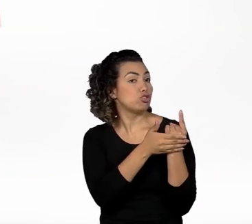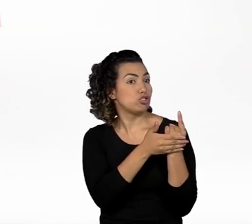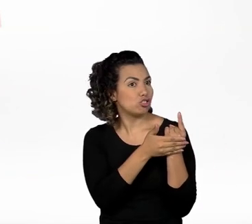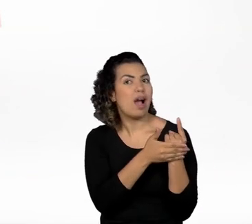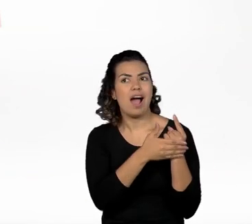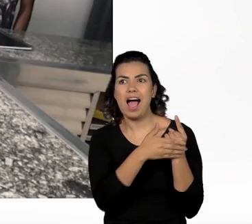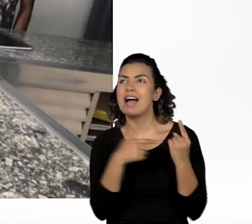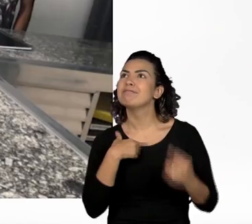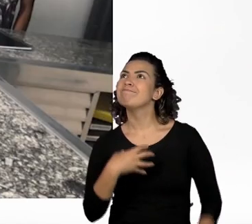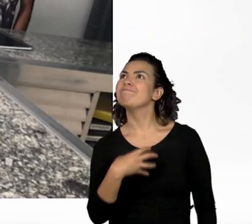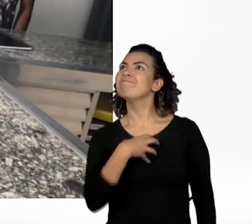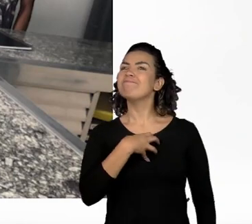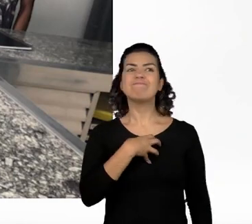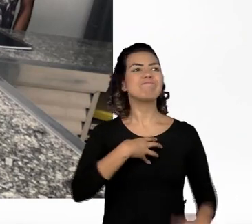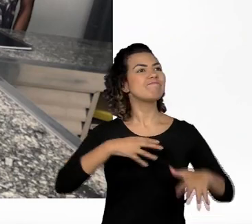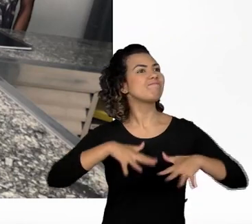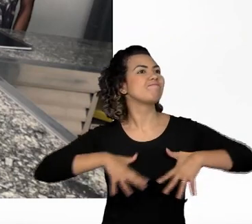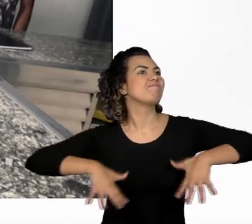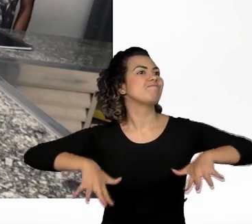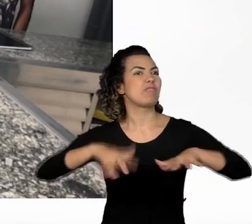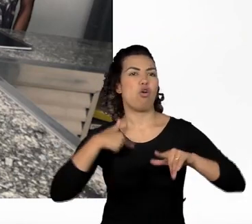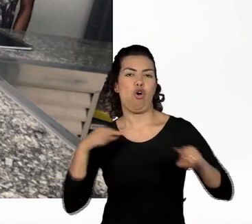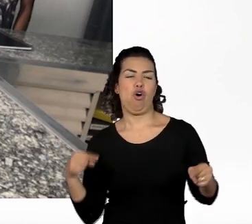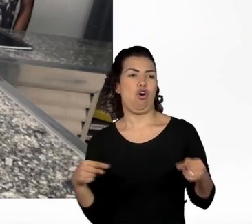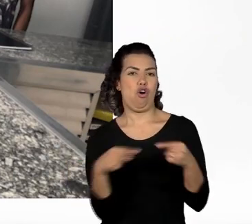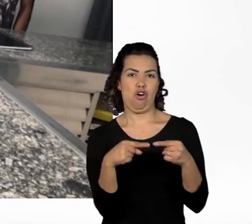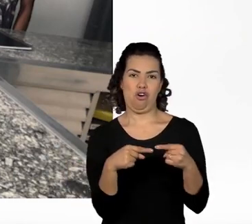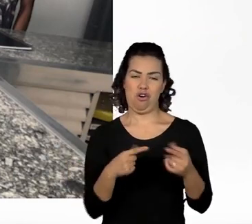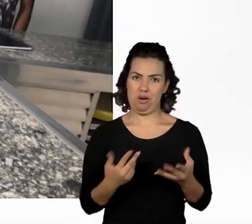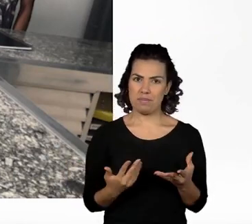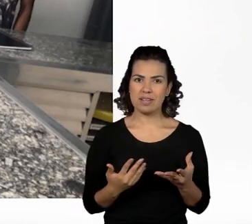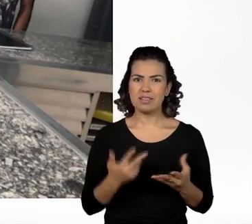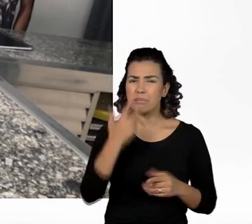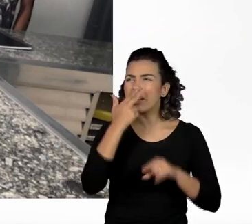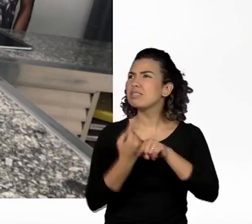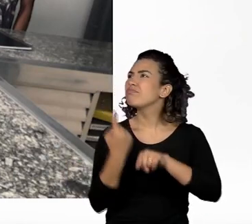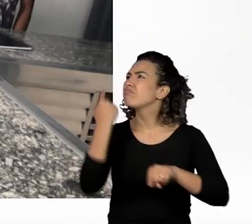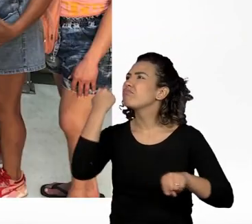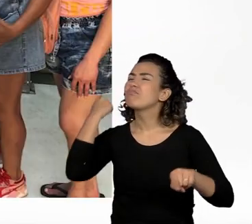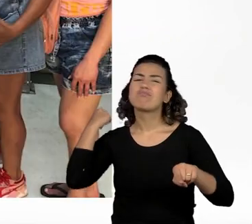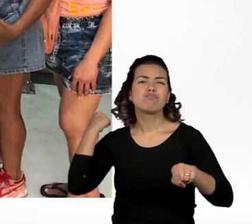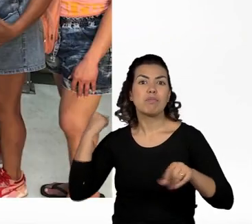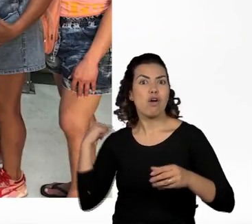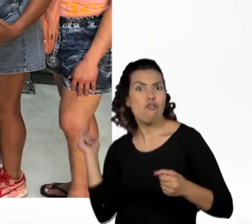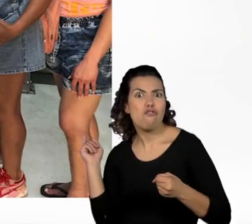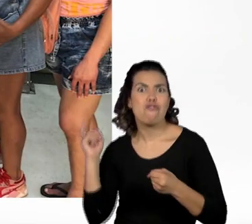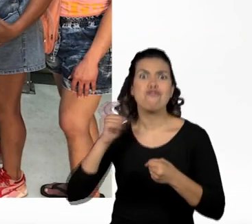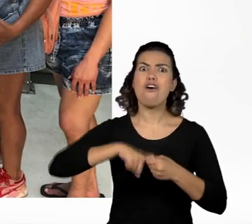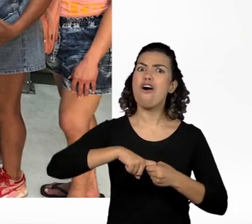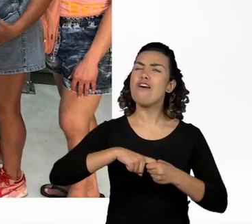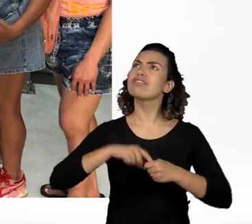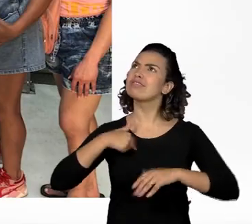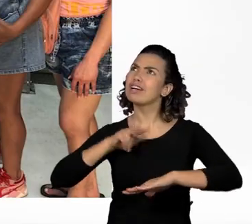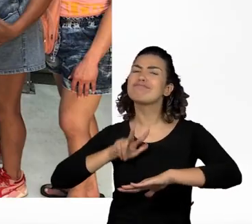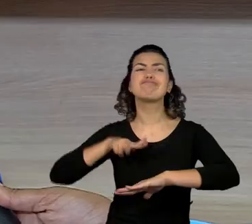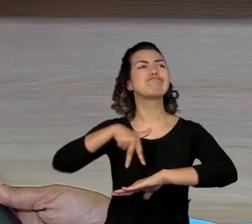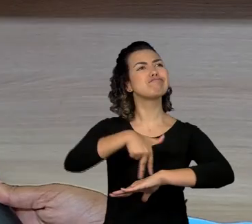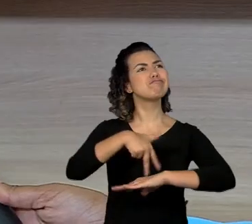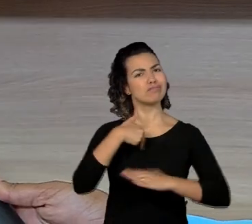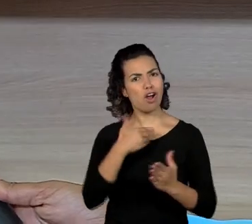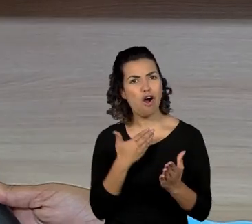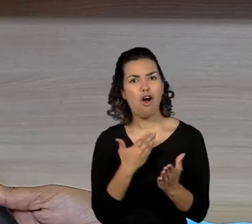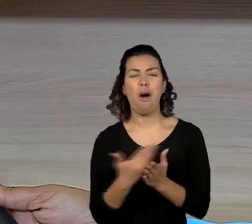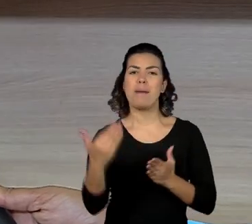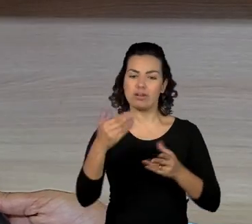apropriar dos espaços escolares, retornar à escola ou iniciar os estudos e